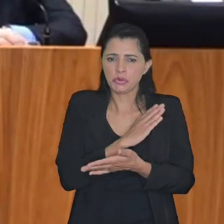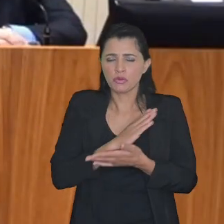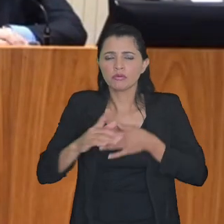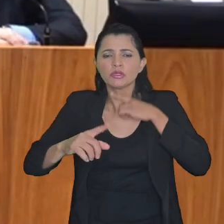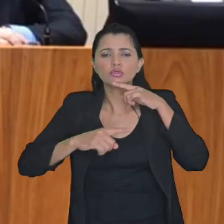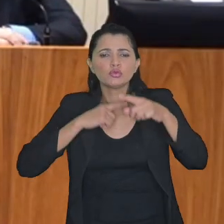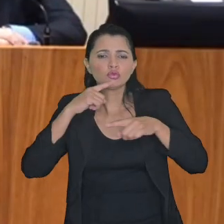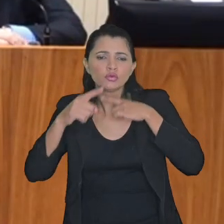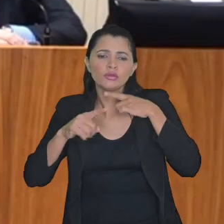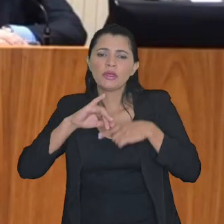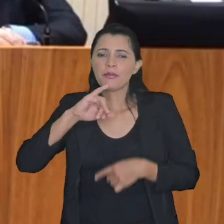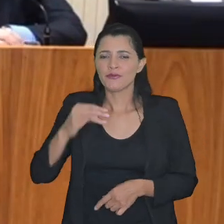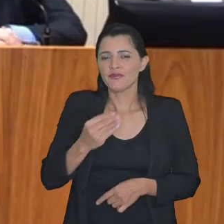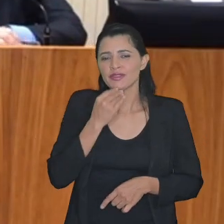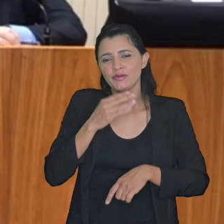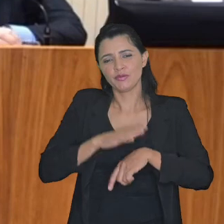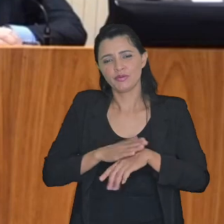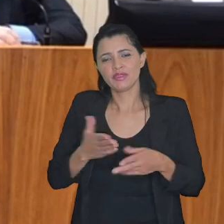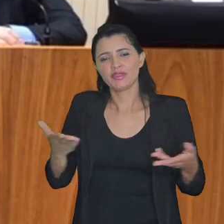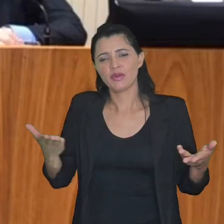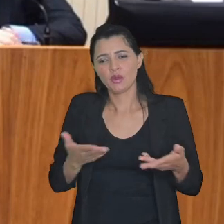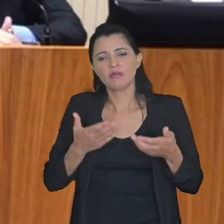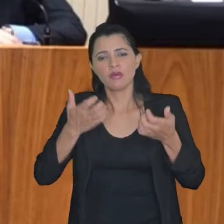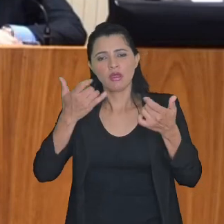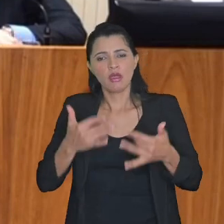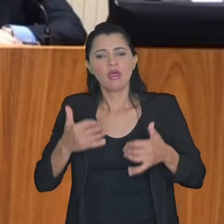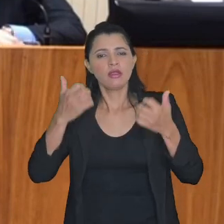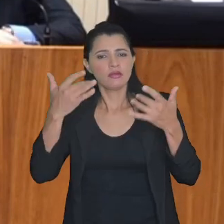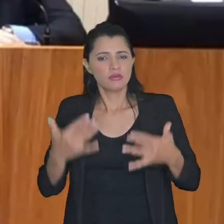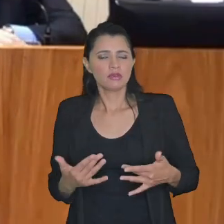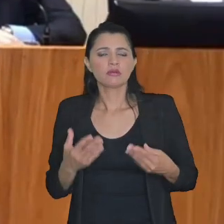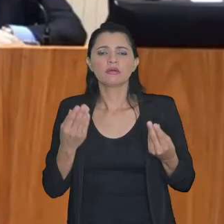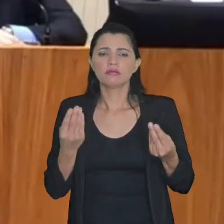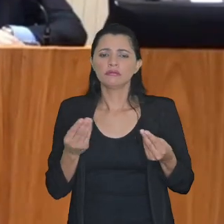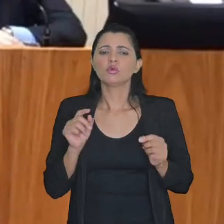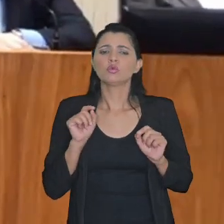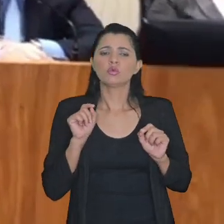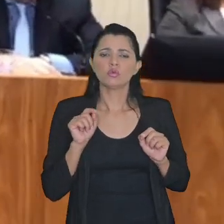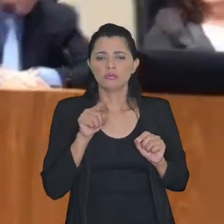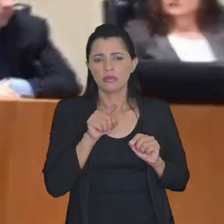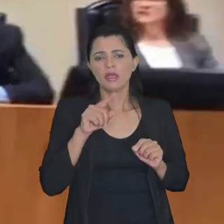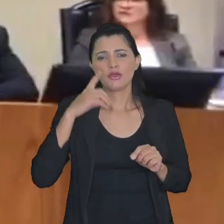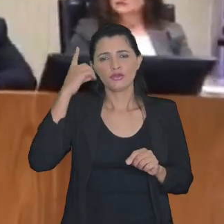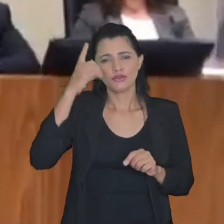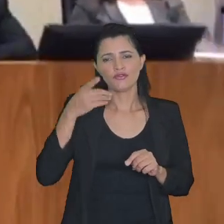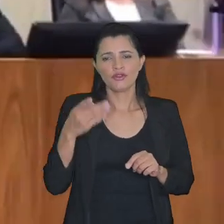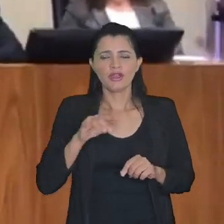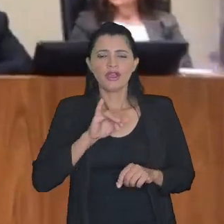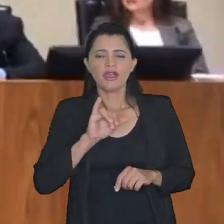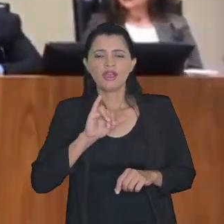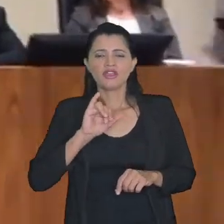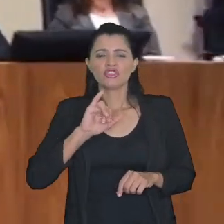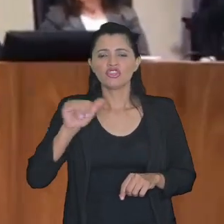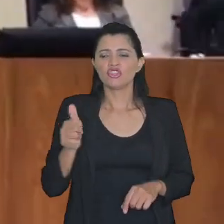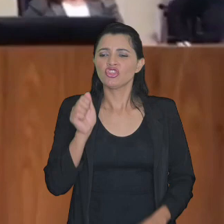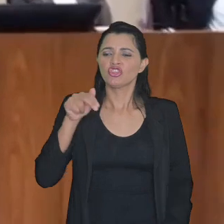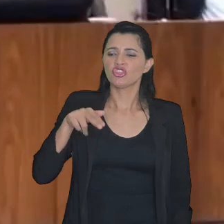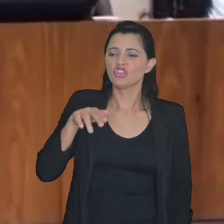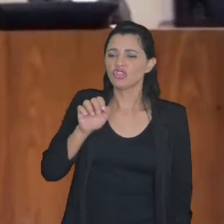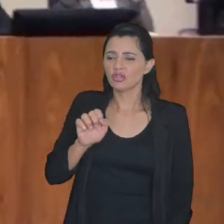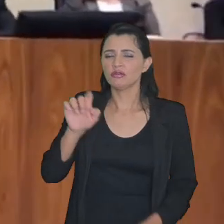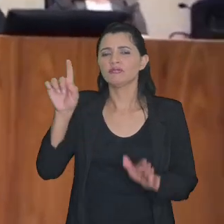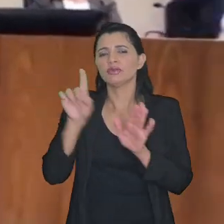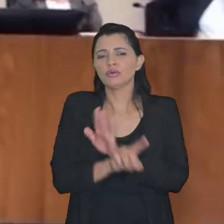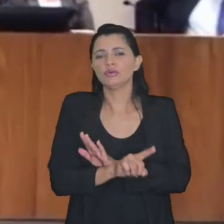dúvidas aproveitando esse espaço também para esclarecer isso aqui como seja um advogado doutora Jane Silva Garcia de Lima